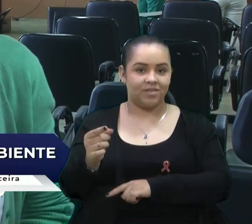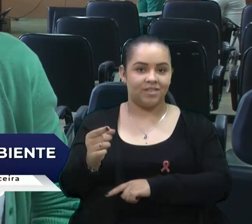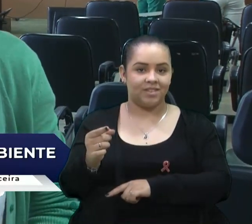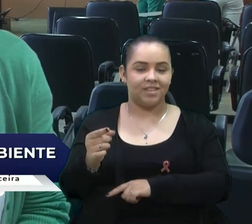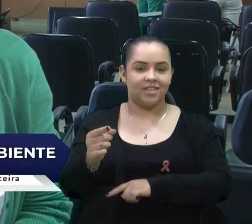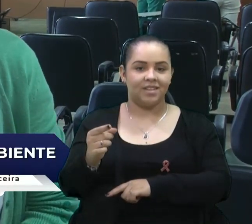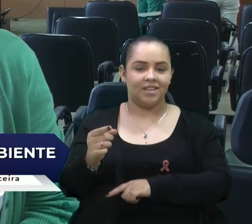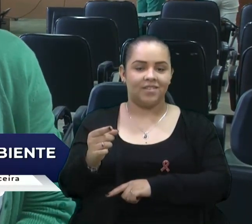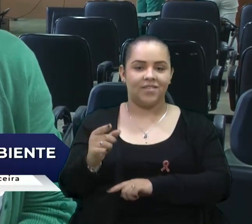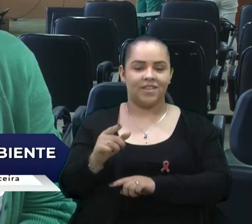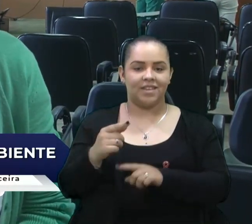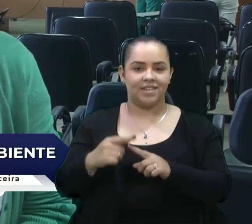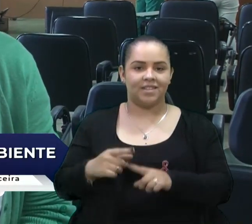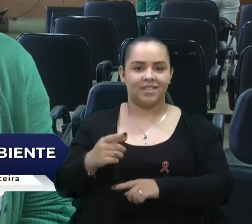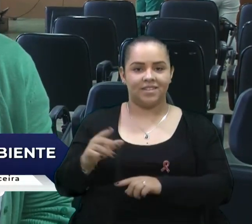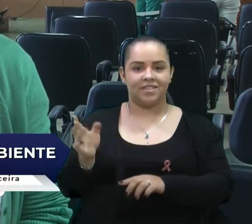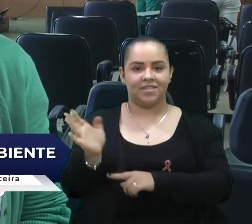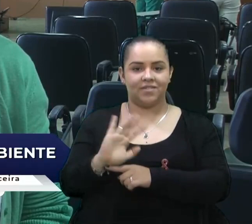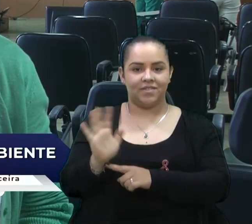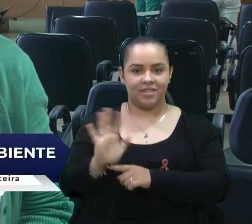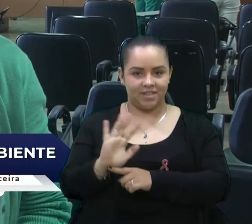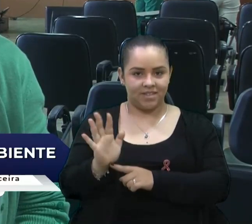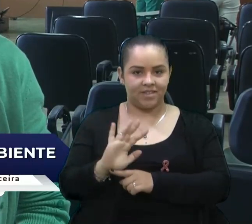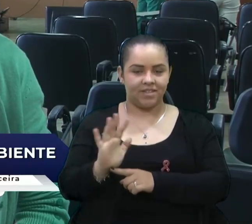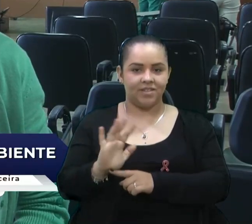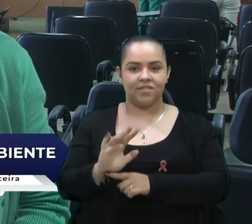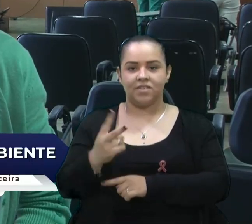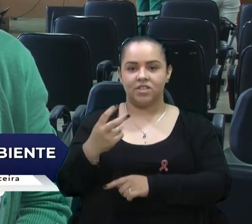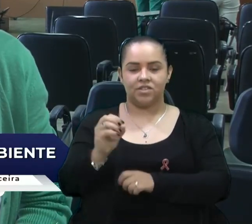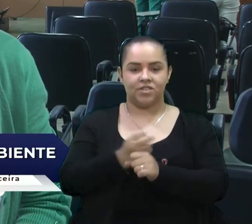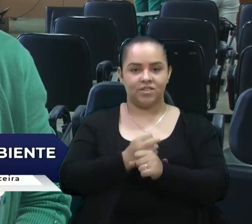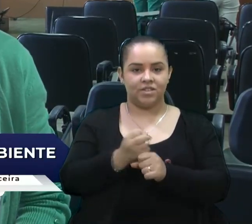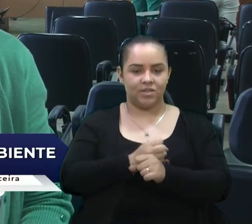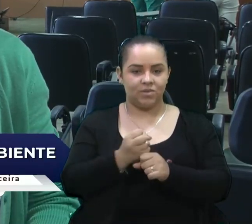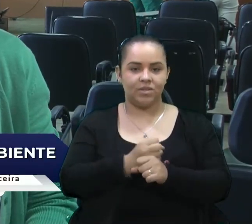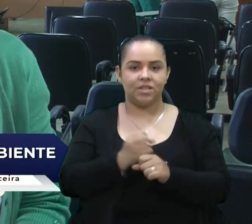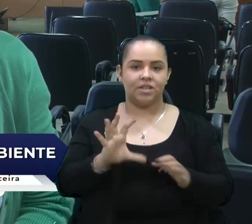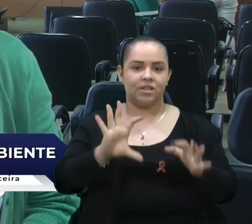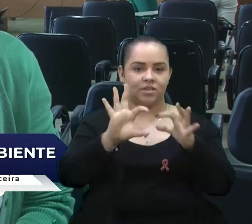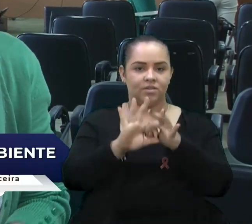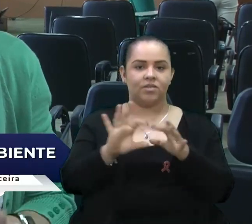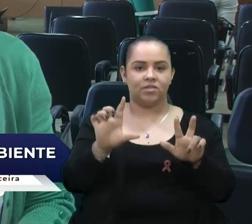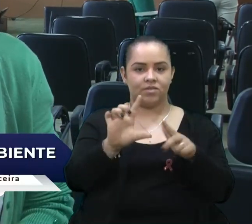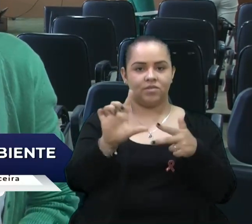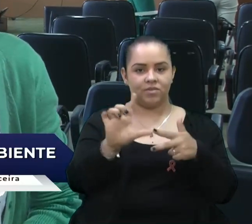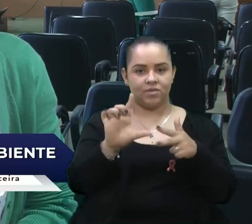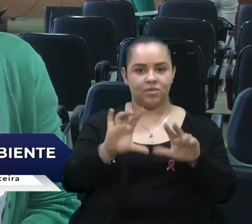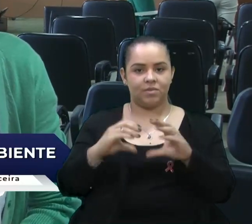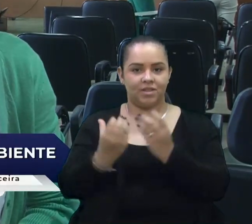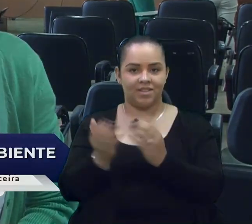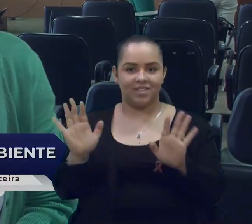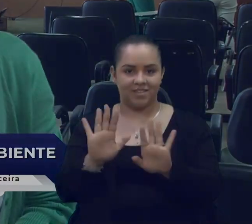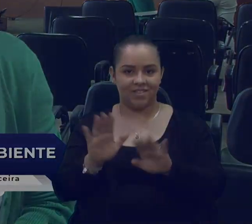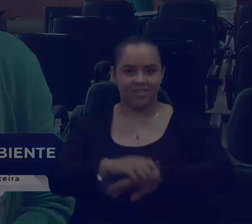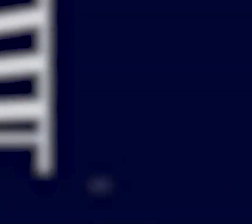próxima transmissão é a TV Câmara Caxias há 20 anos ligando o legislativo a comunidade tchau gente